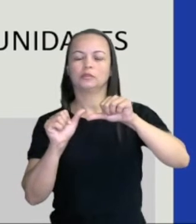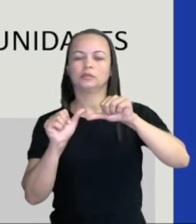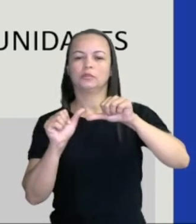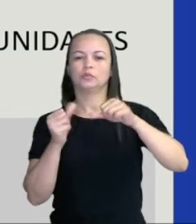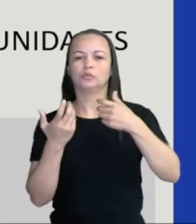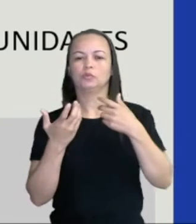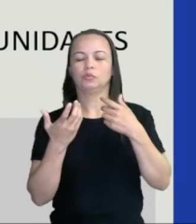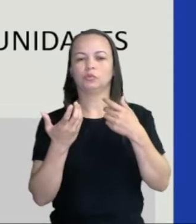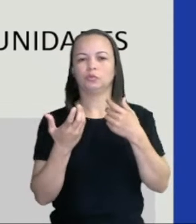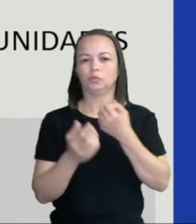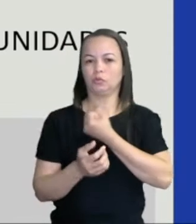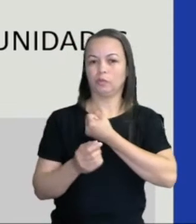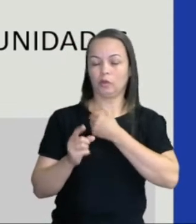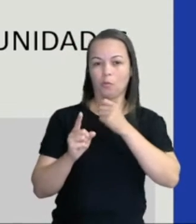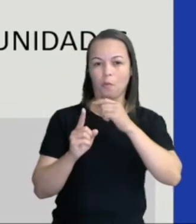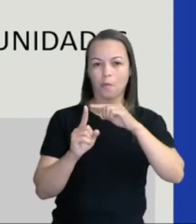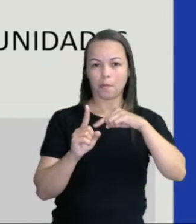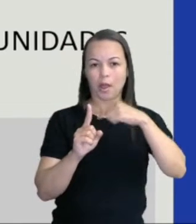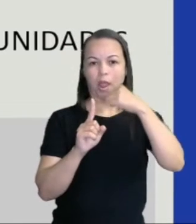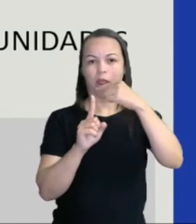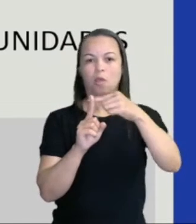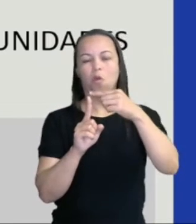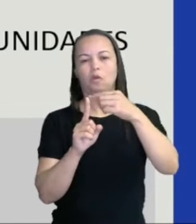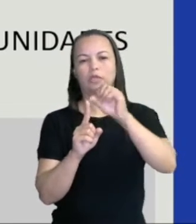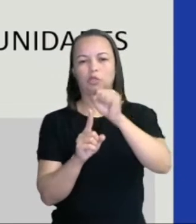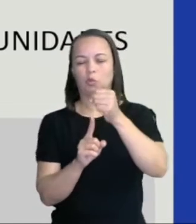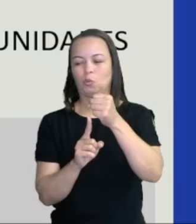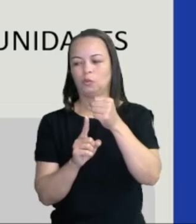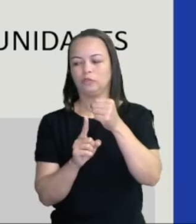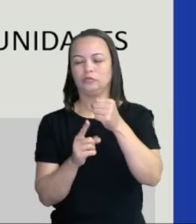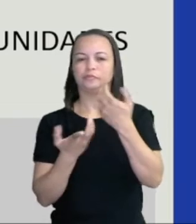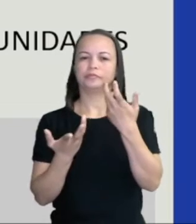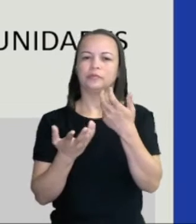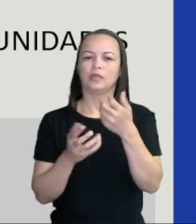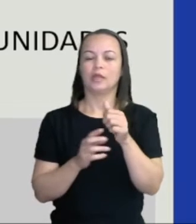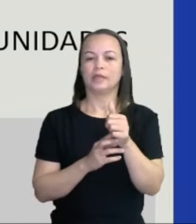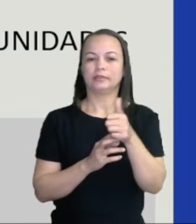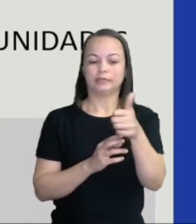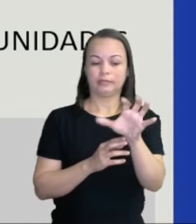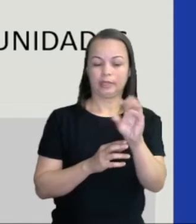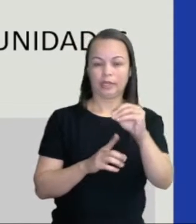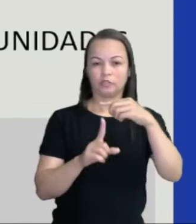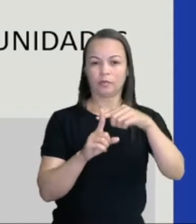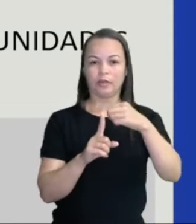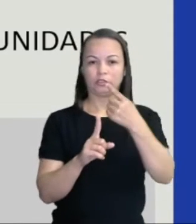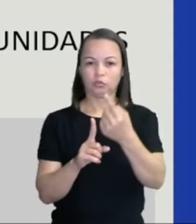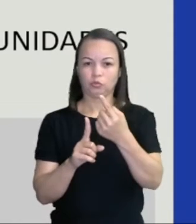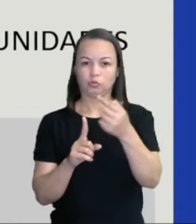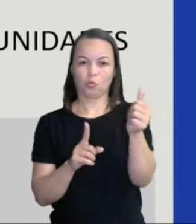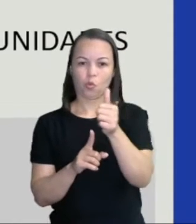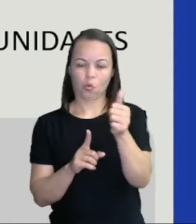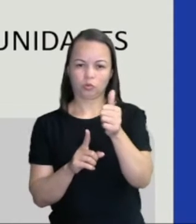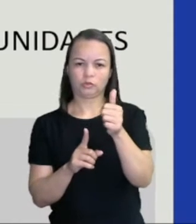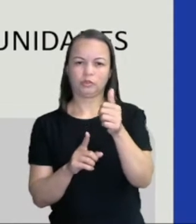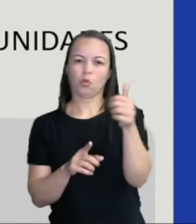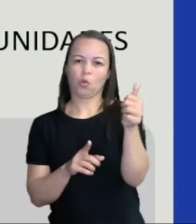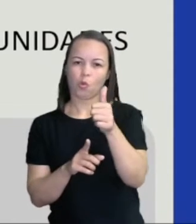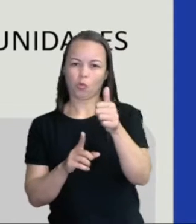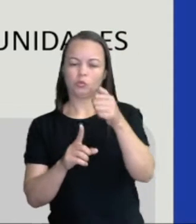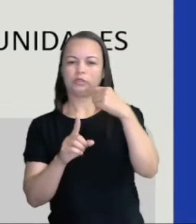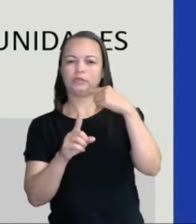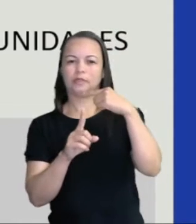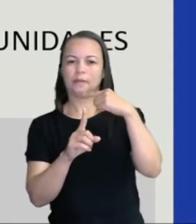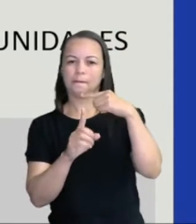número maior do que 8 e fazer a subtração. 10 mais 1, 11, 11 menos 8, 3. Olha ele lá,